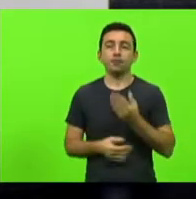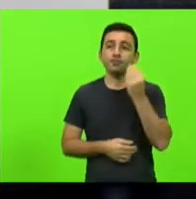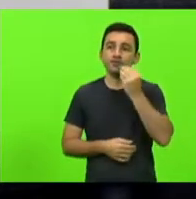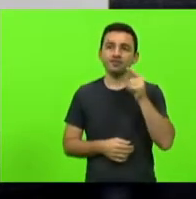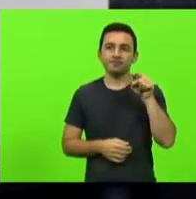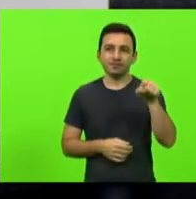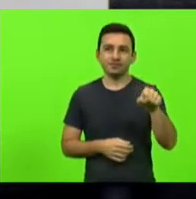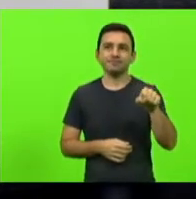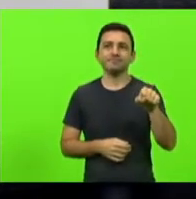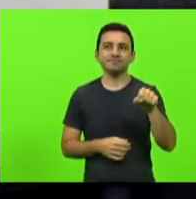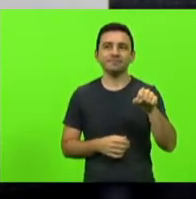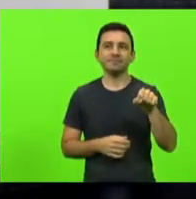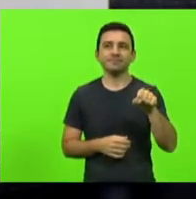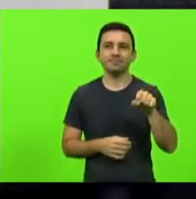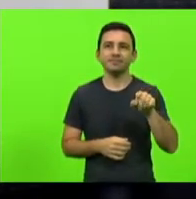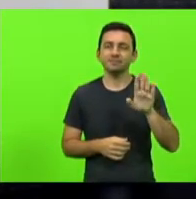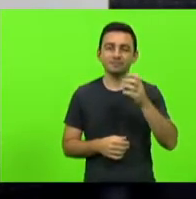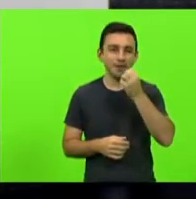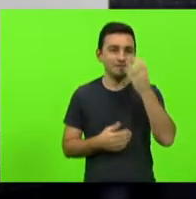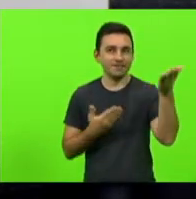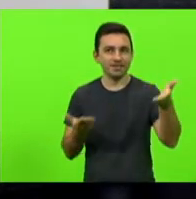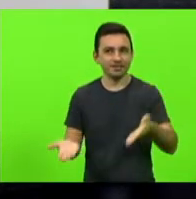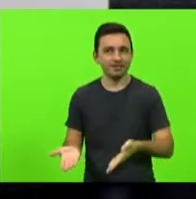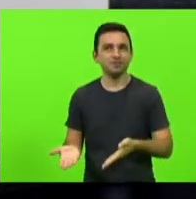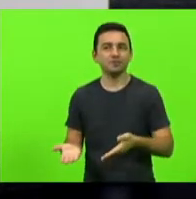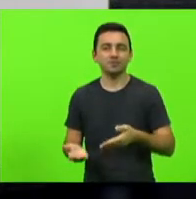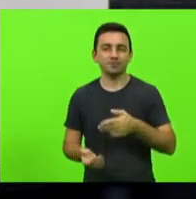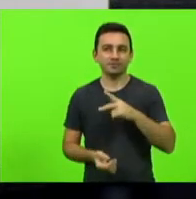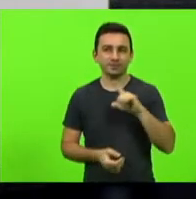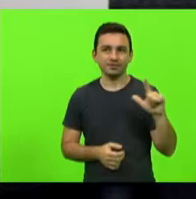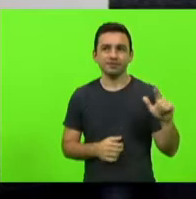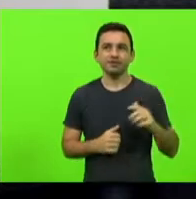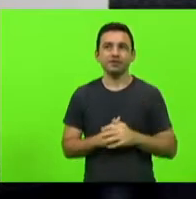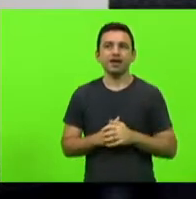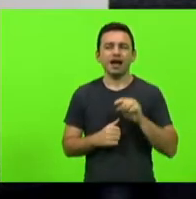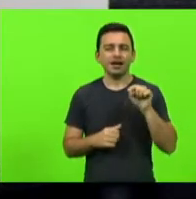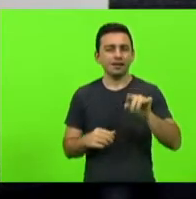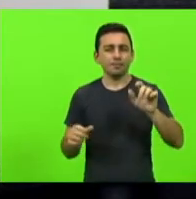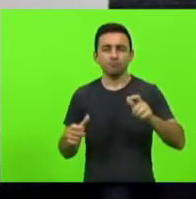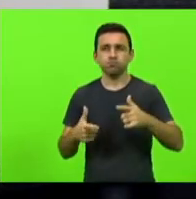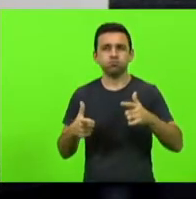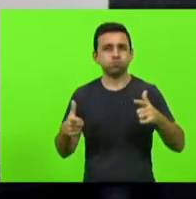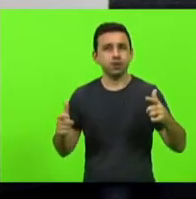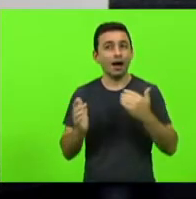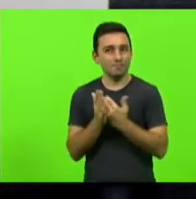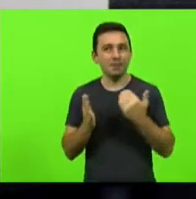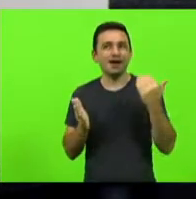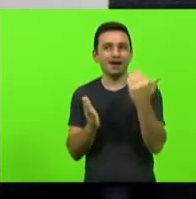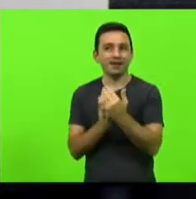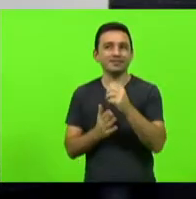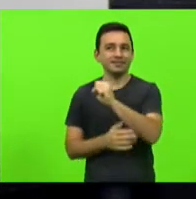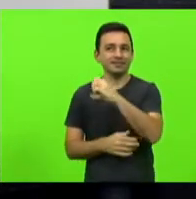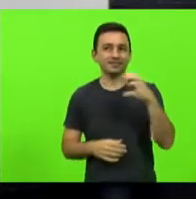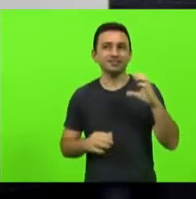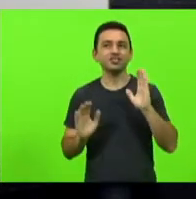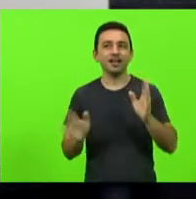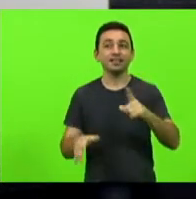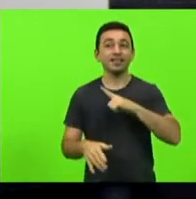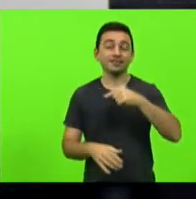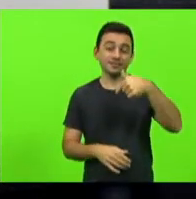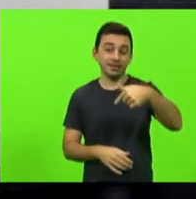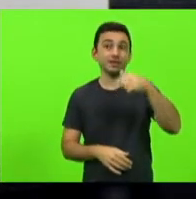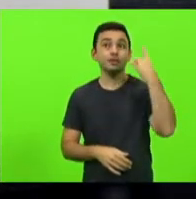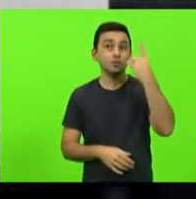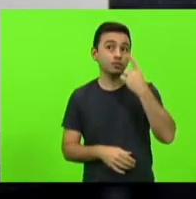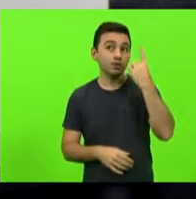excelência muito bem vindo ao partido liberal o partido que mais cresce em Santa Catarina já somos sete deputados deputado